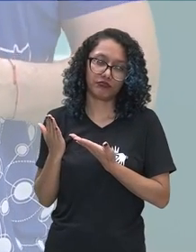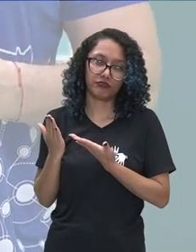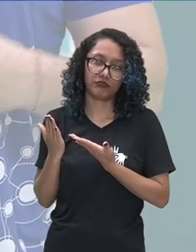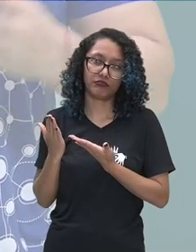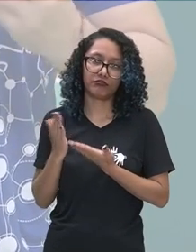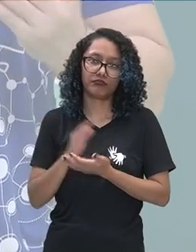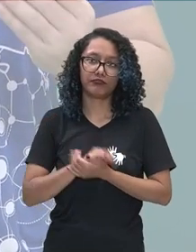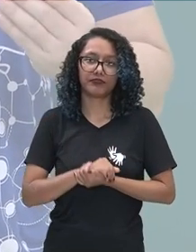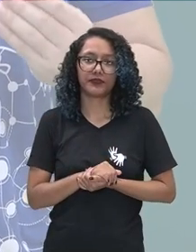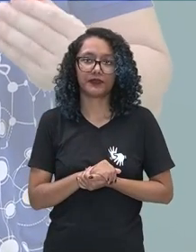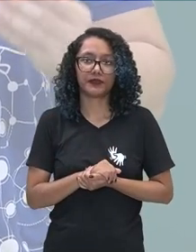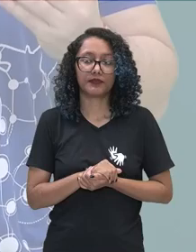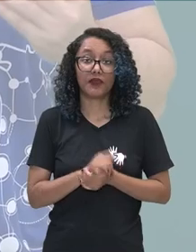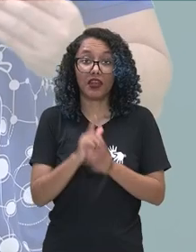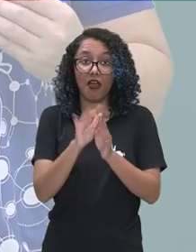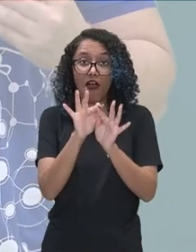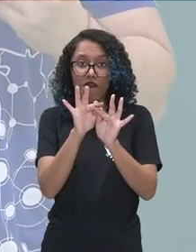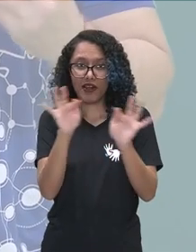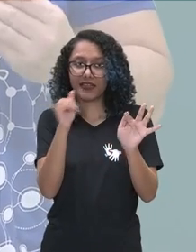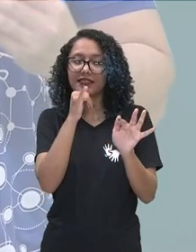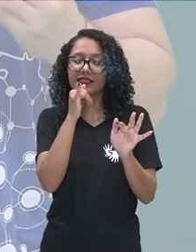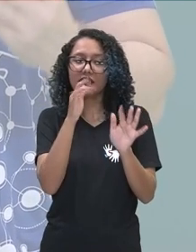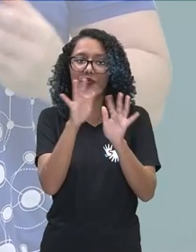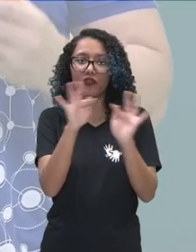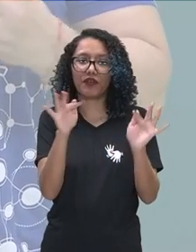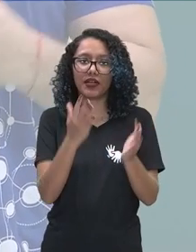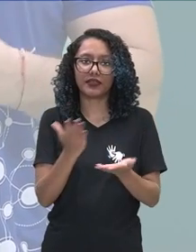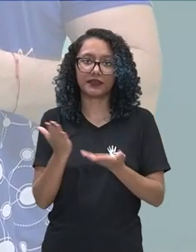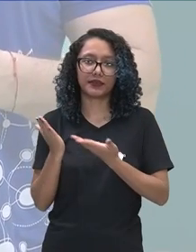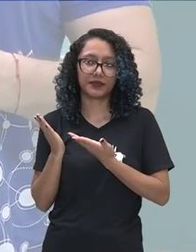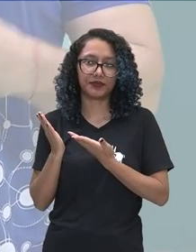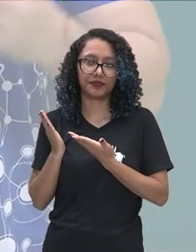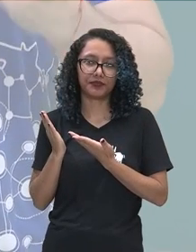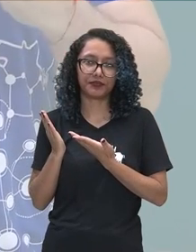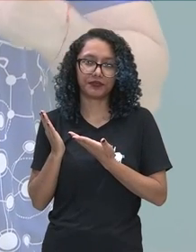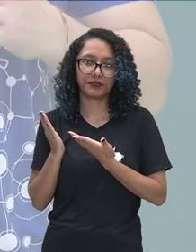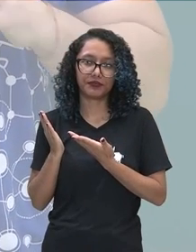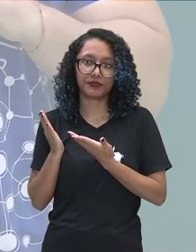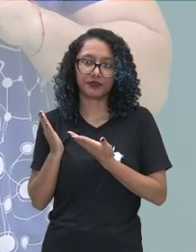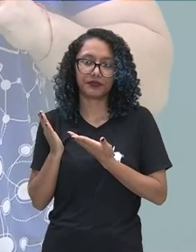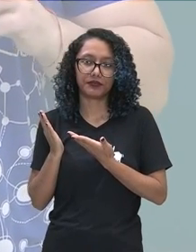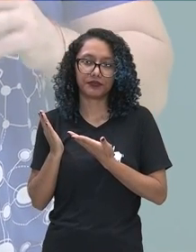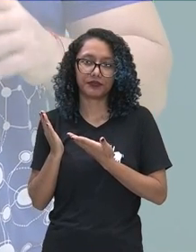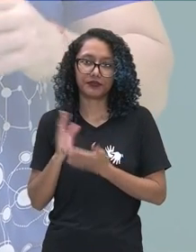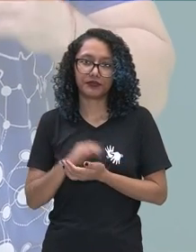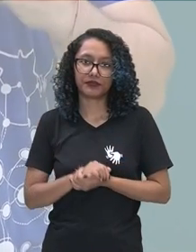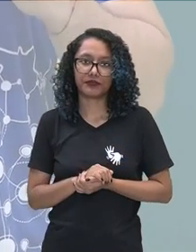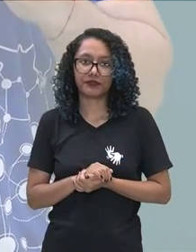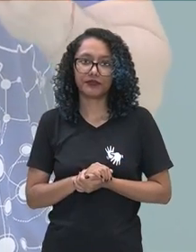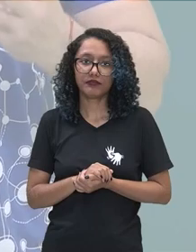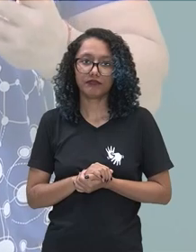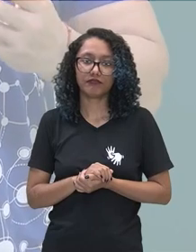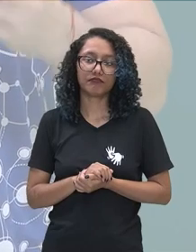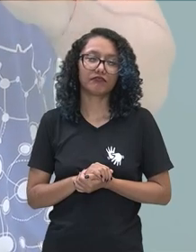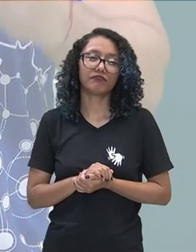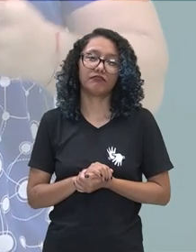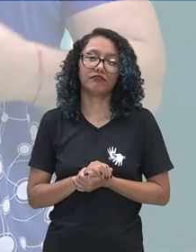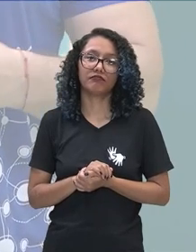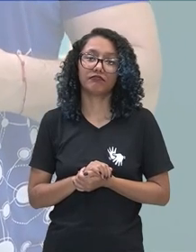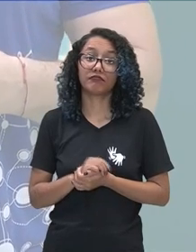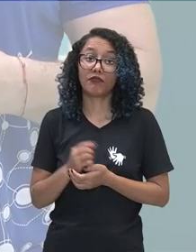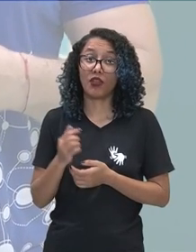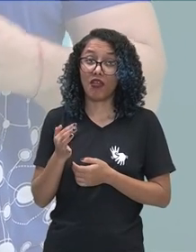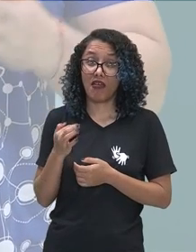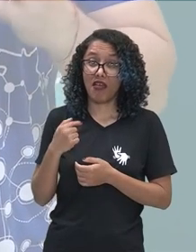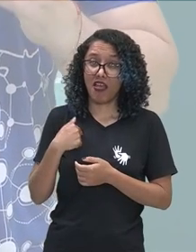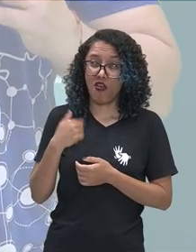complemento. A frase fica, I will not go to the festival. Eu não irei para